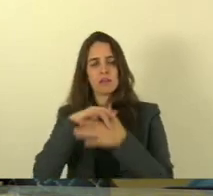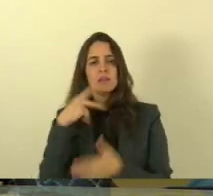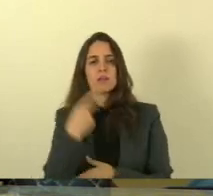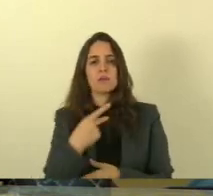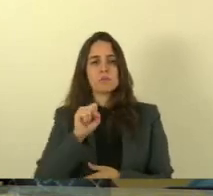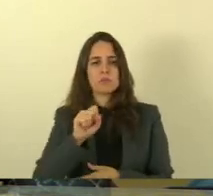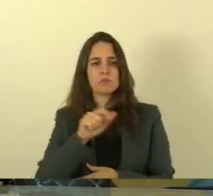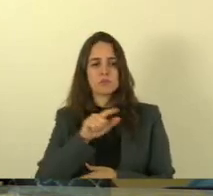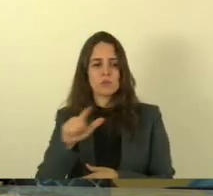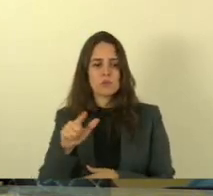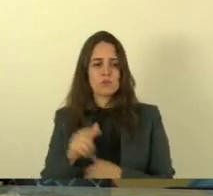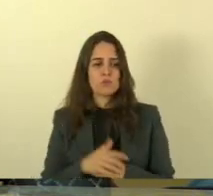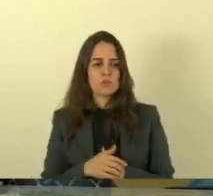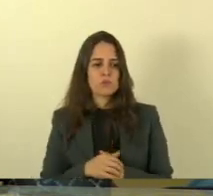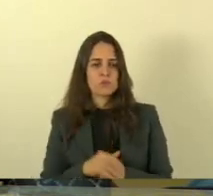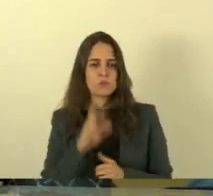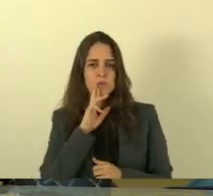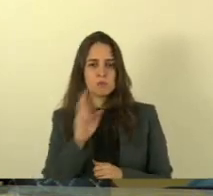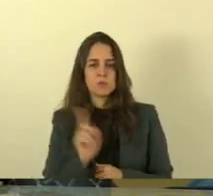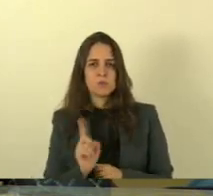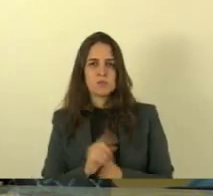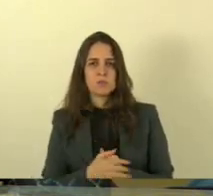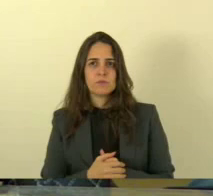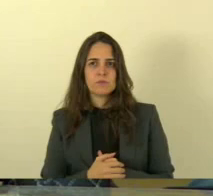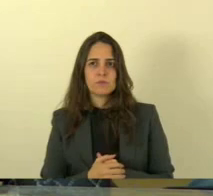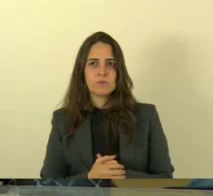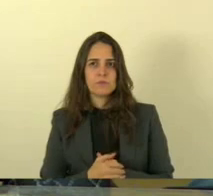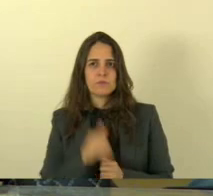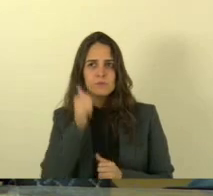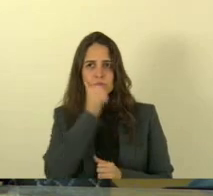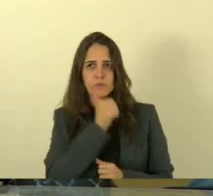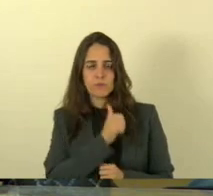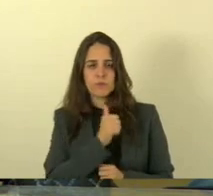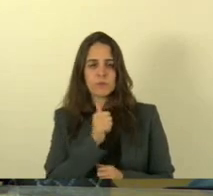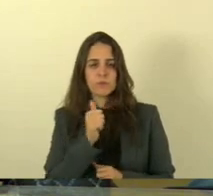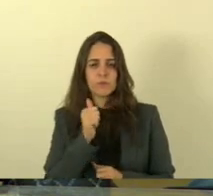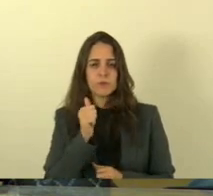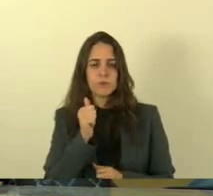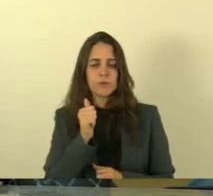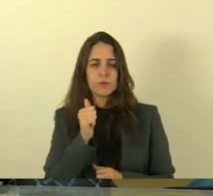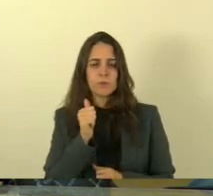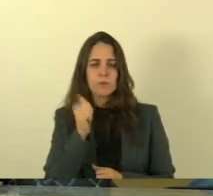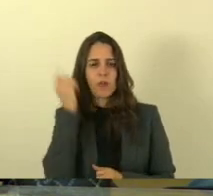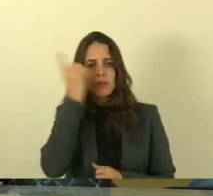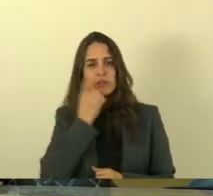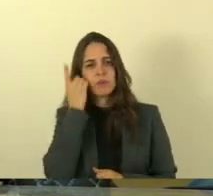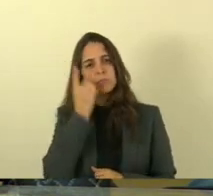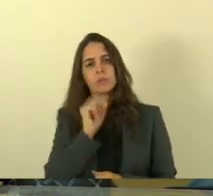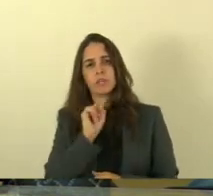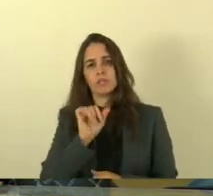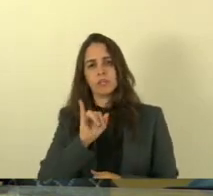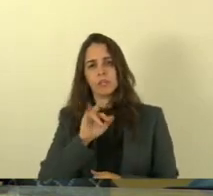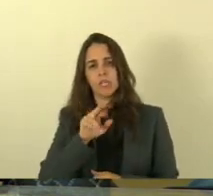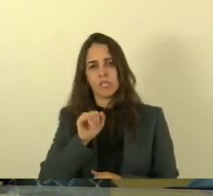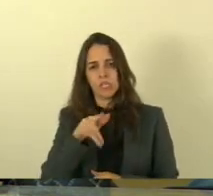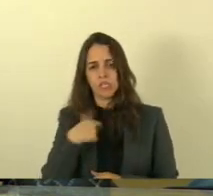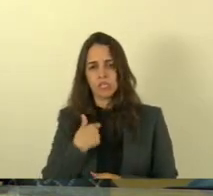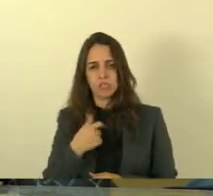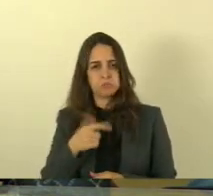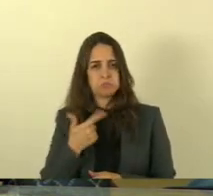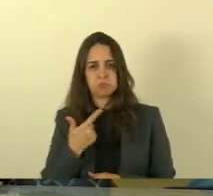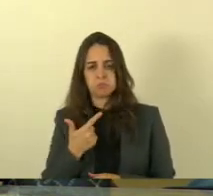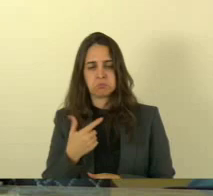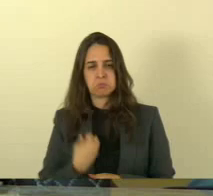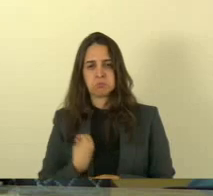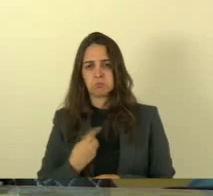não respondendo com a palavra deputada irine lopes líder do pt não respondendo com a palavra